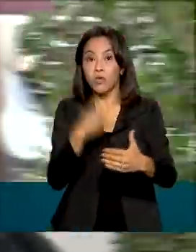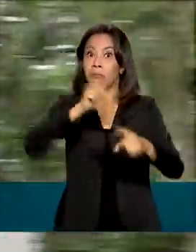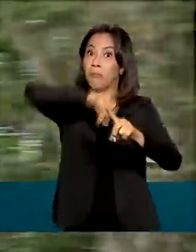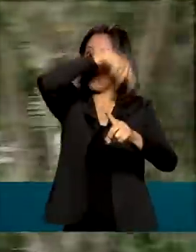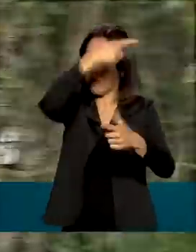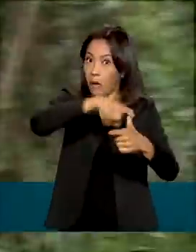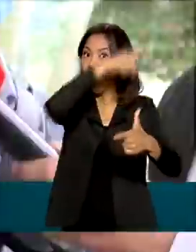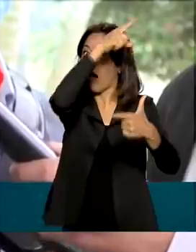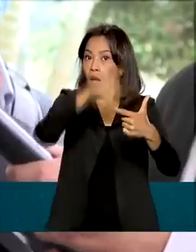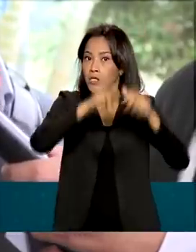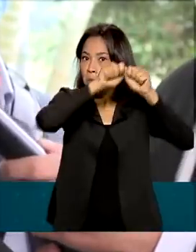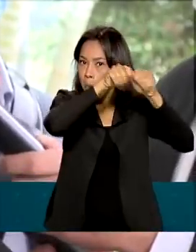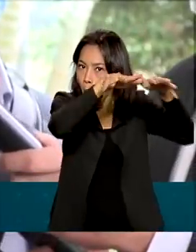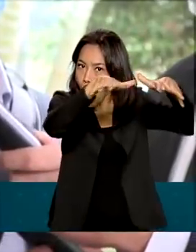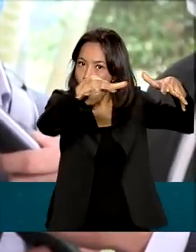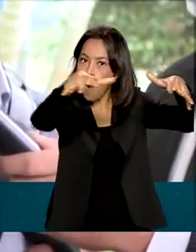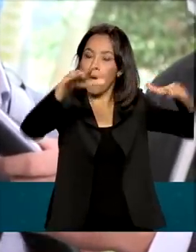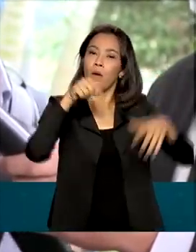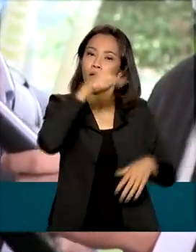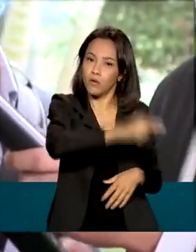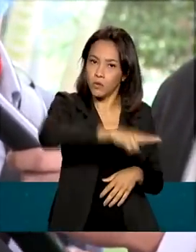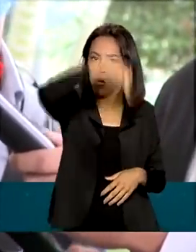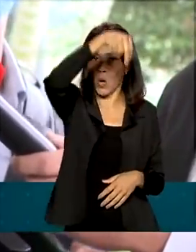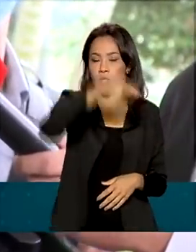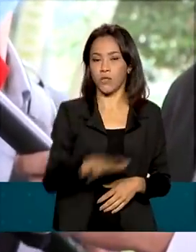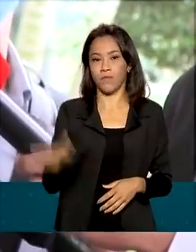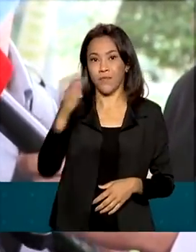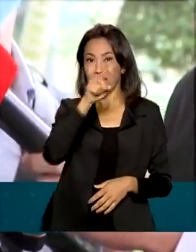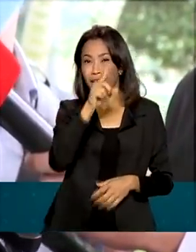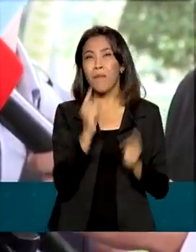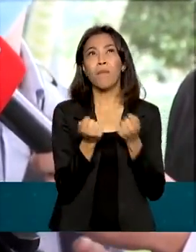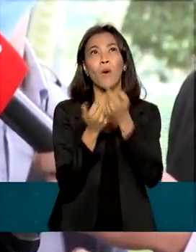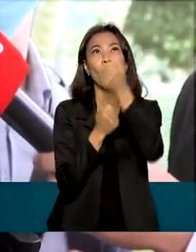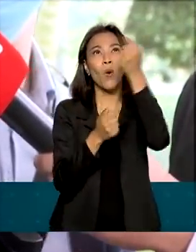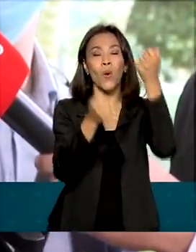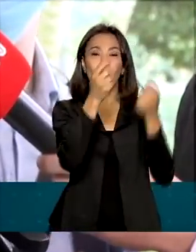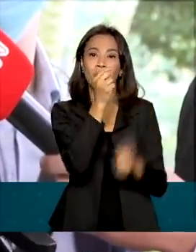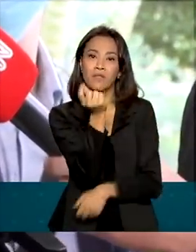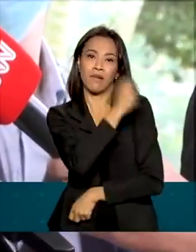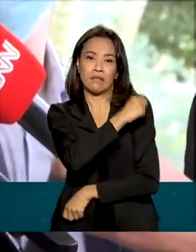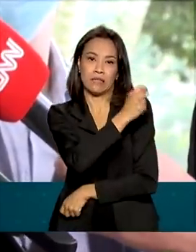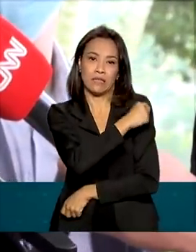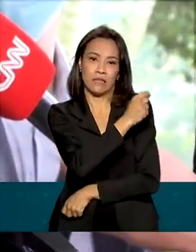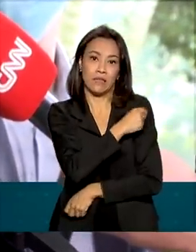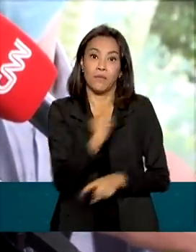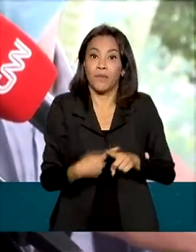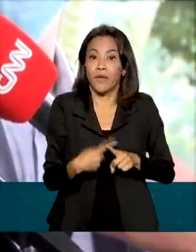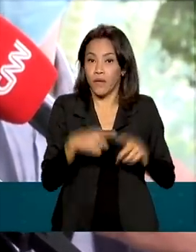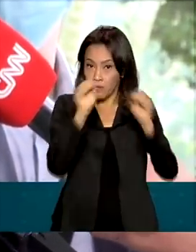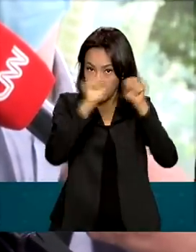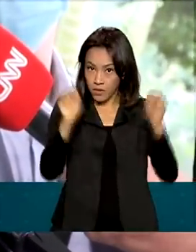Covid-19. As coberturas vacinais são mais baixas, segundo, porque o sistema de saúde,